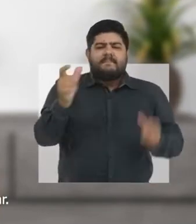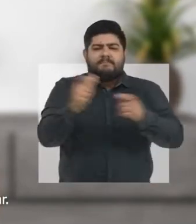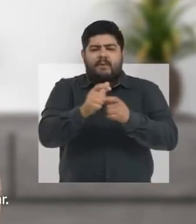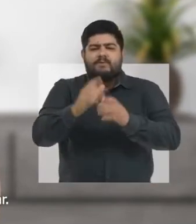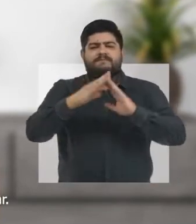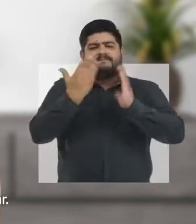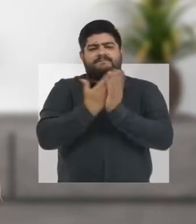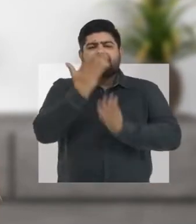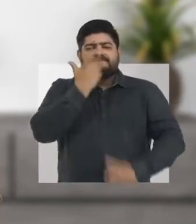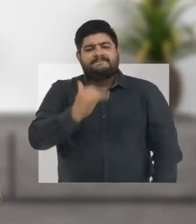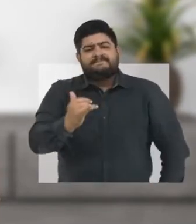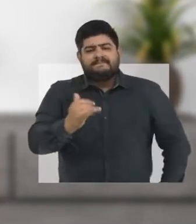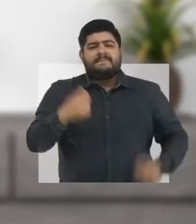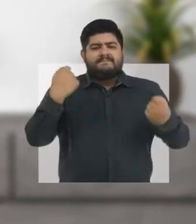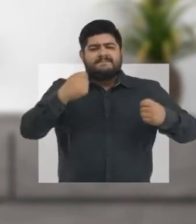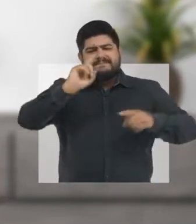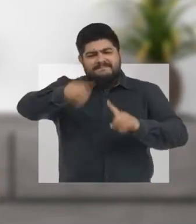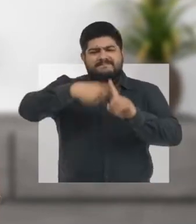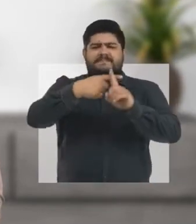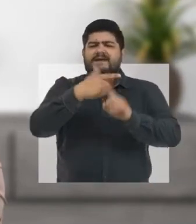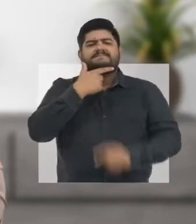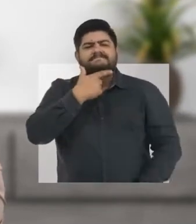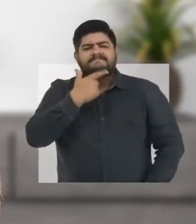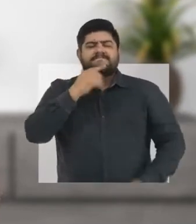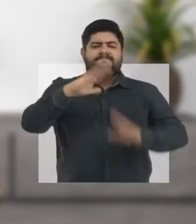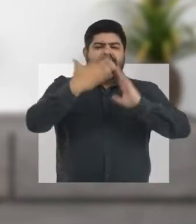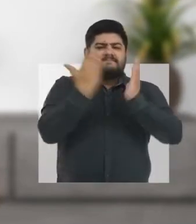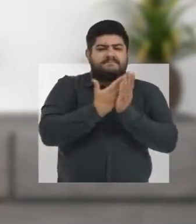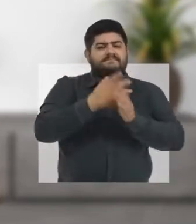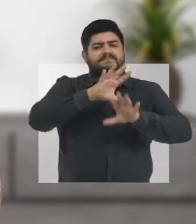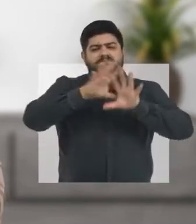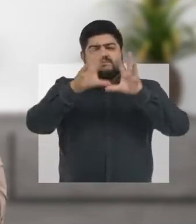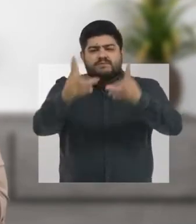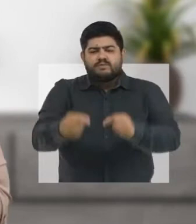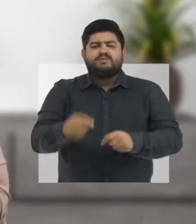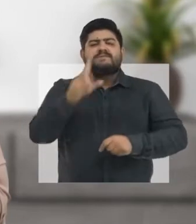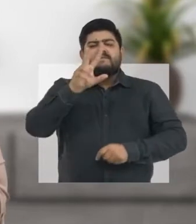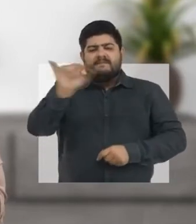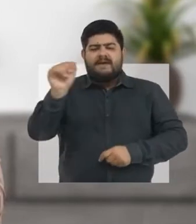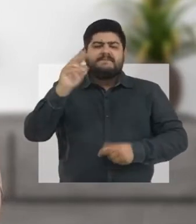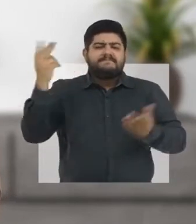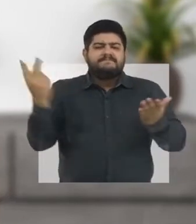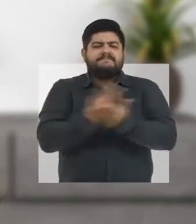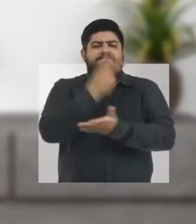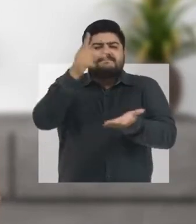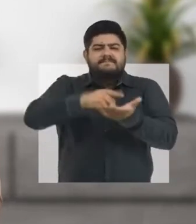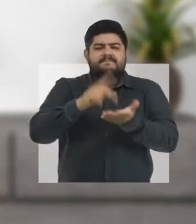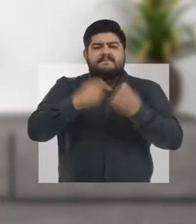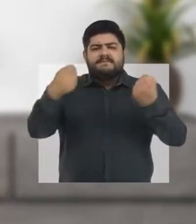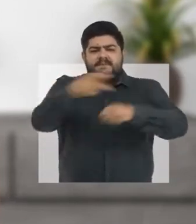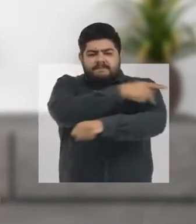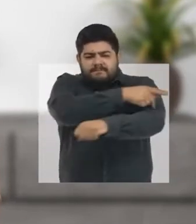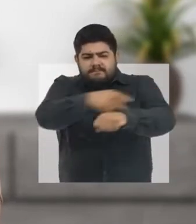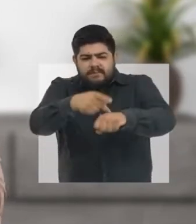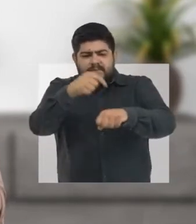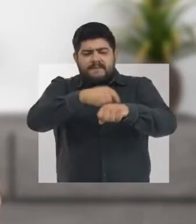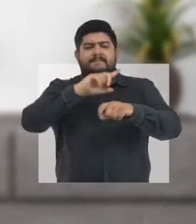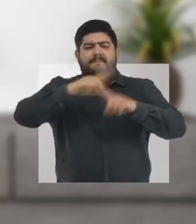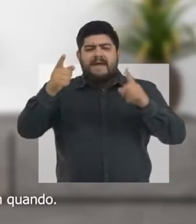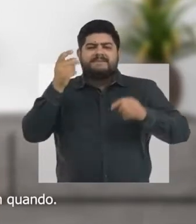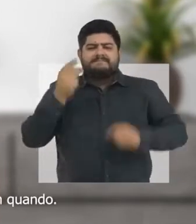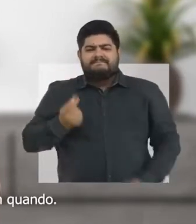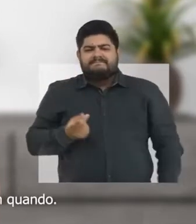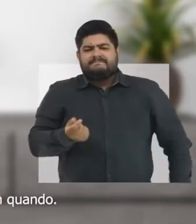precisa mudar. Tem que ter mais vagas nas escolas. E isso vai acontecer. Tem que ter asfalto, mas um asfalto que